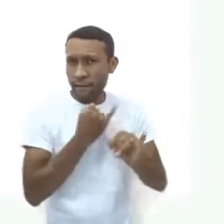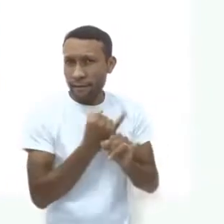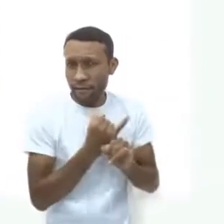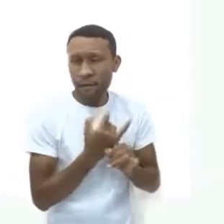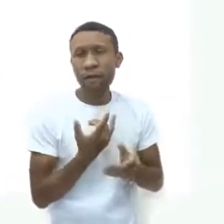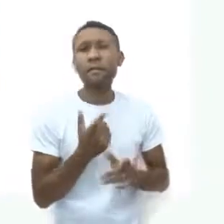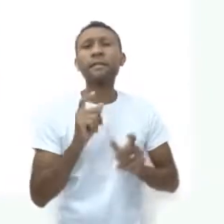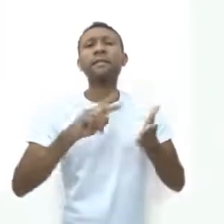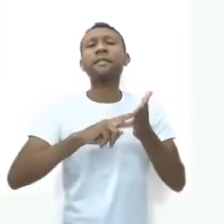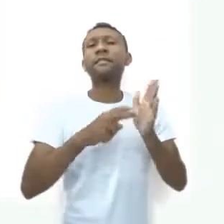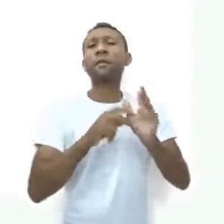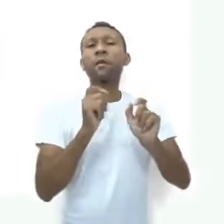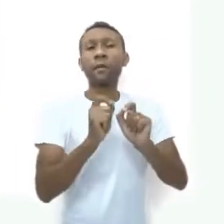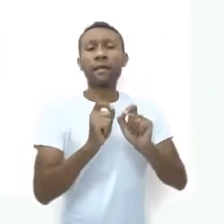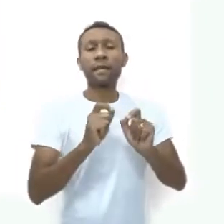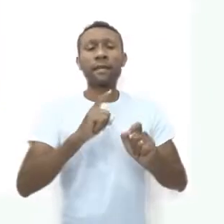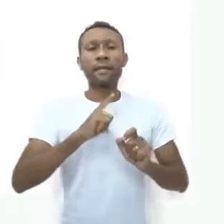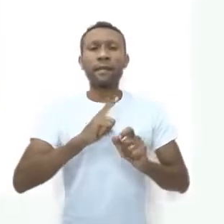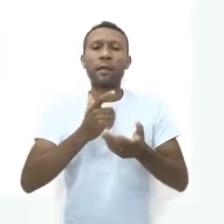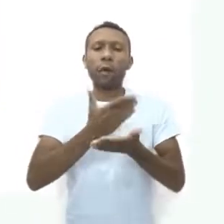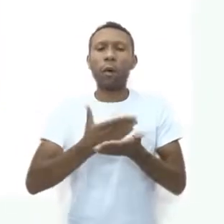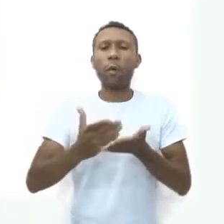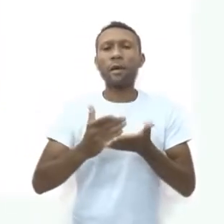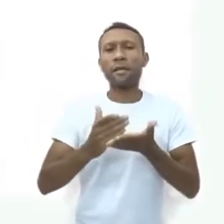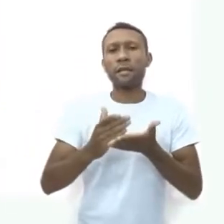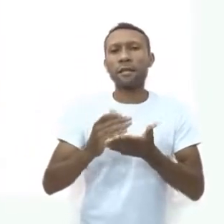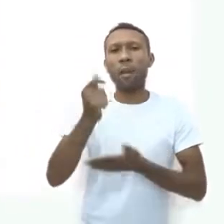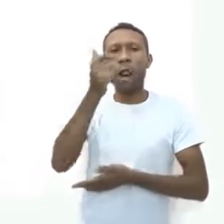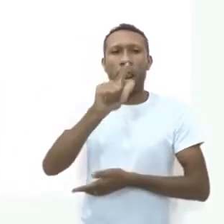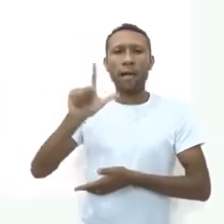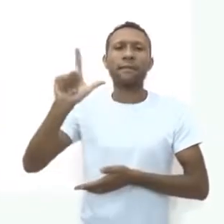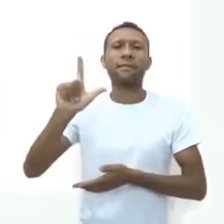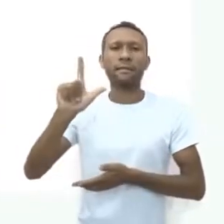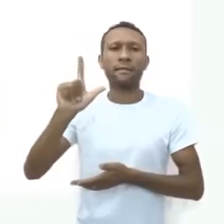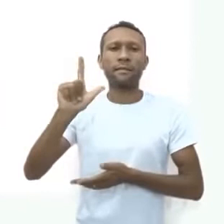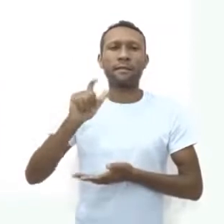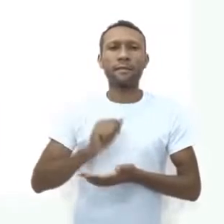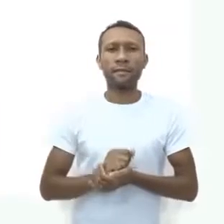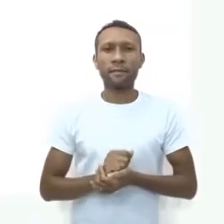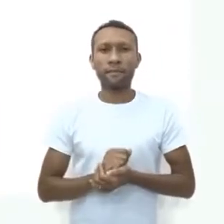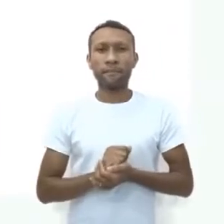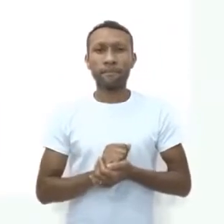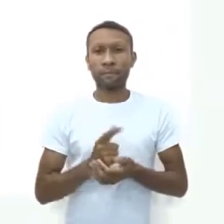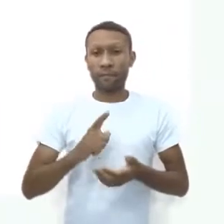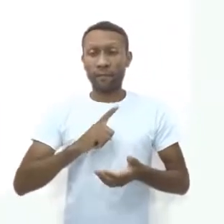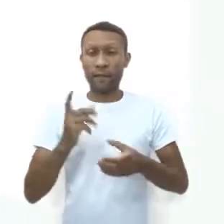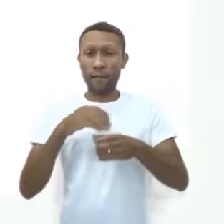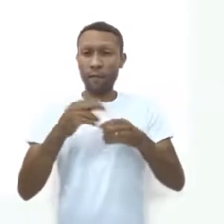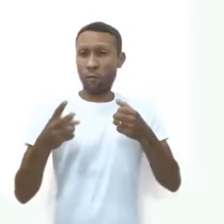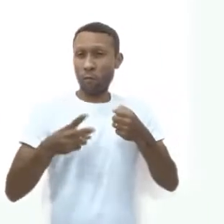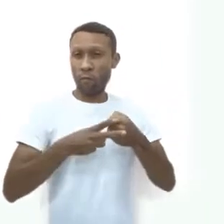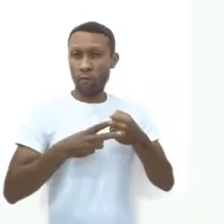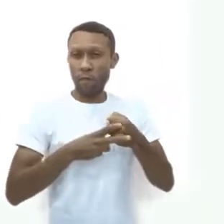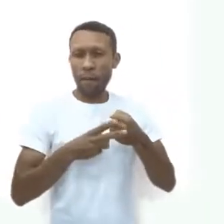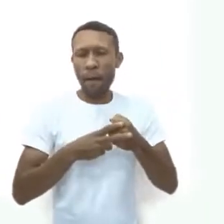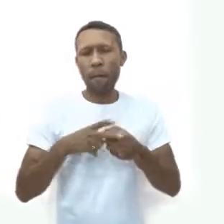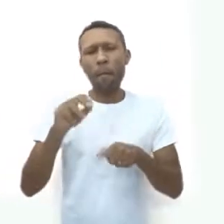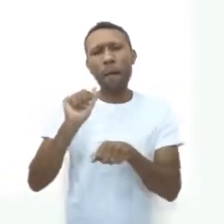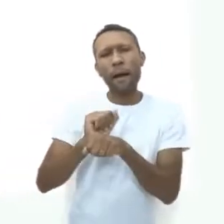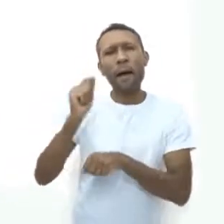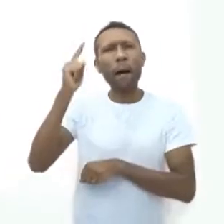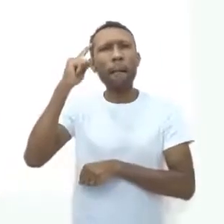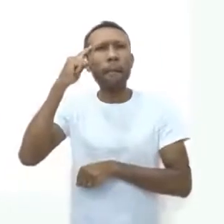reputação tem origem no latim reputatio. Relacionada ao verbo reputare, pensar,